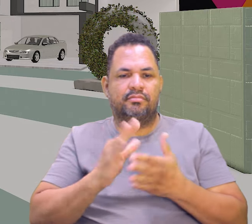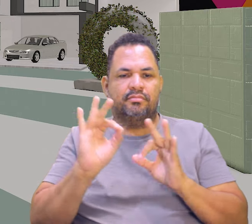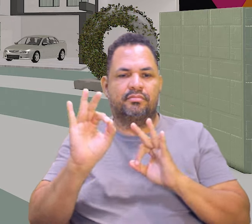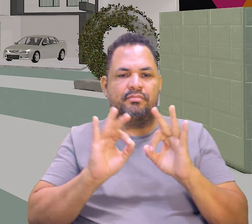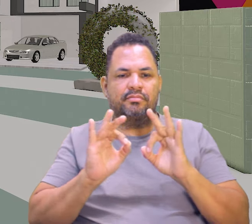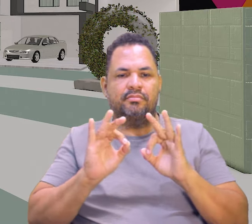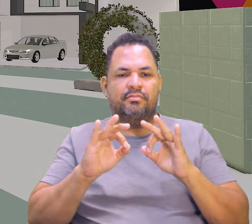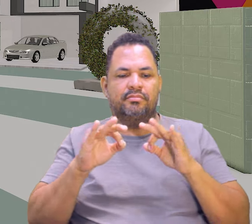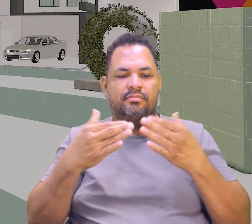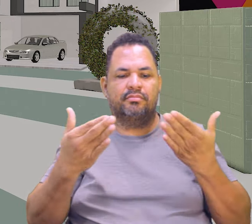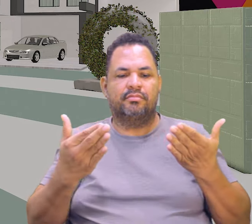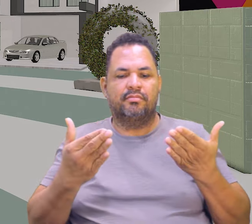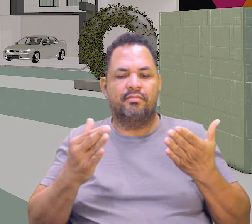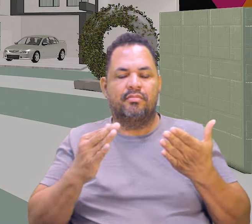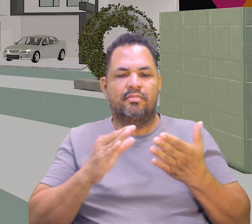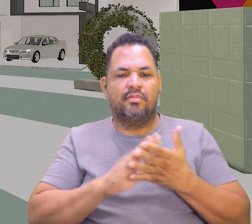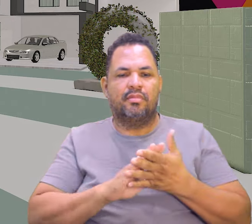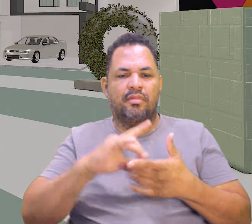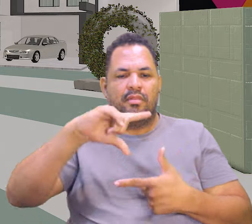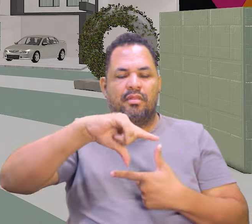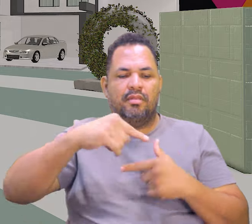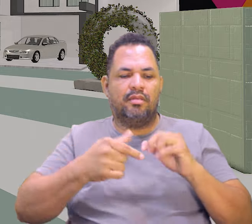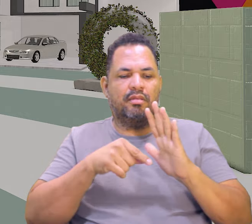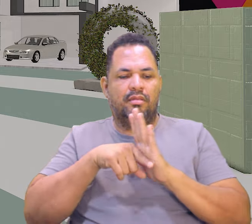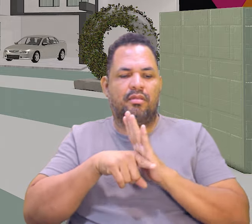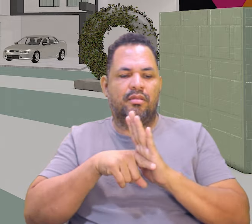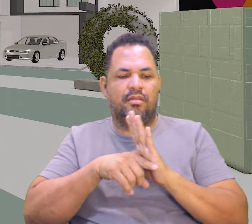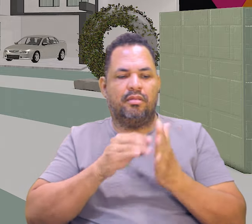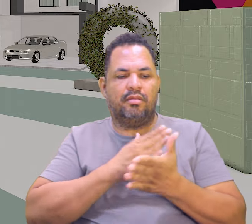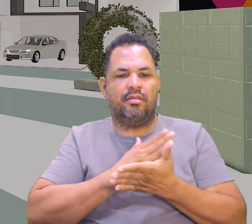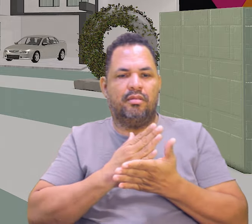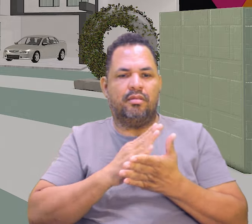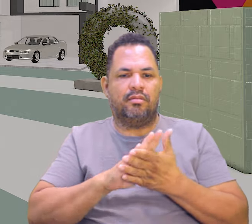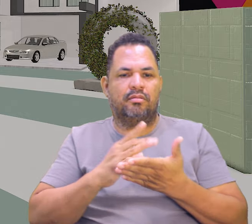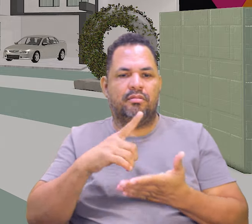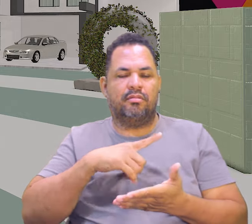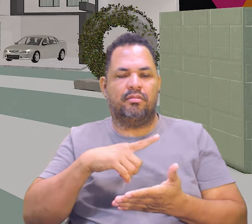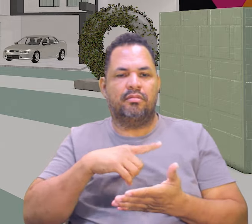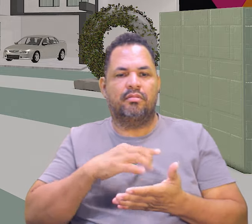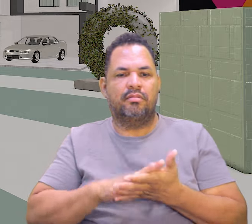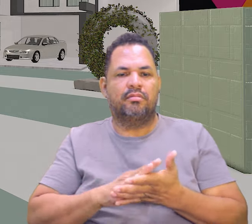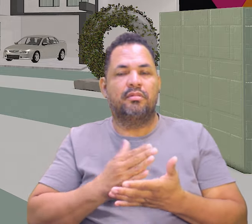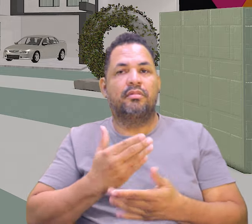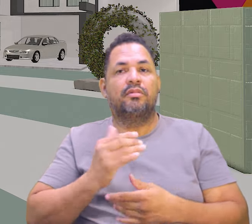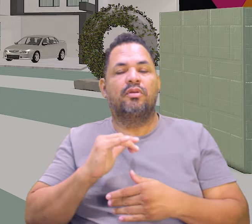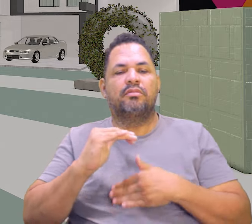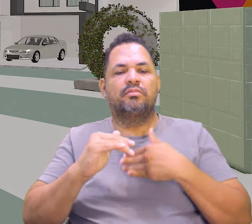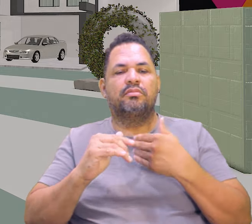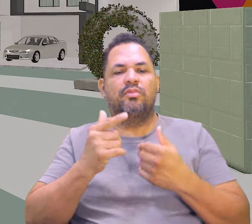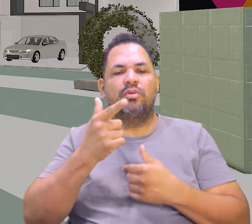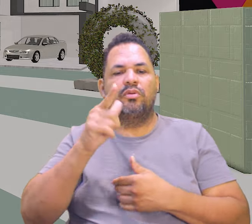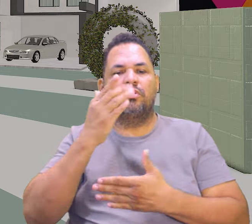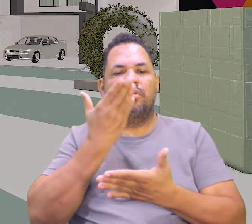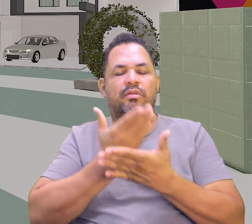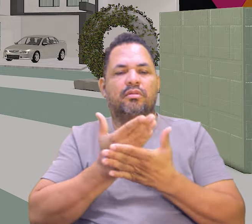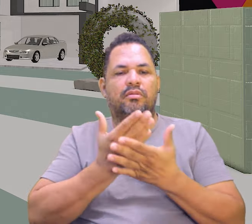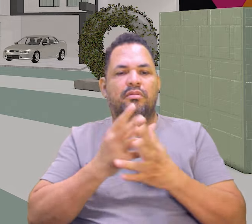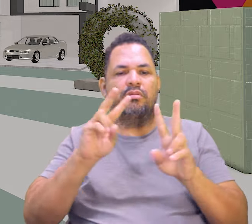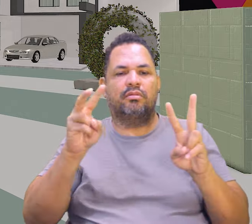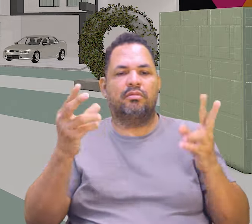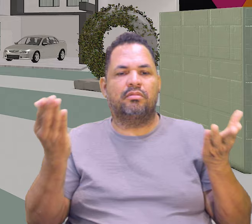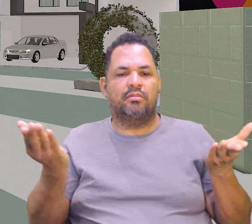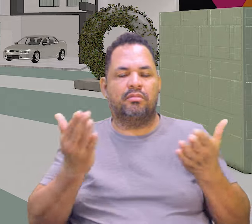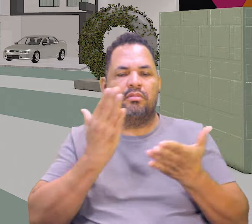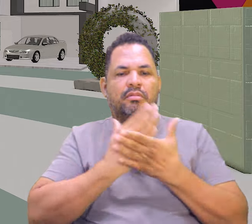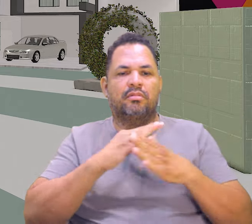nosso, é, da nossa geometria analítica, Dando o pontapé inicial, mas teremos muitas aulas sobre esse assunto, então, a aula